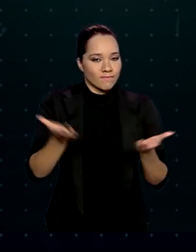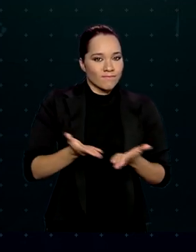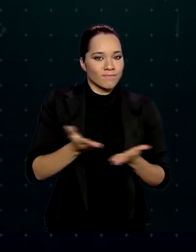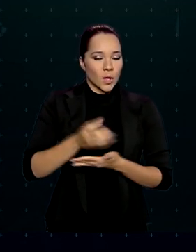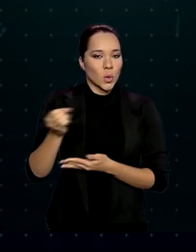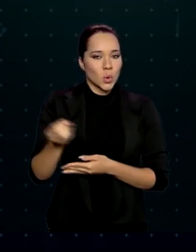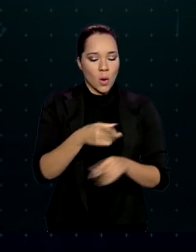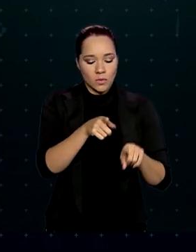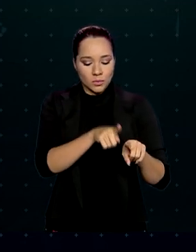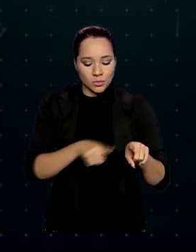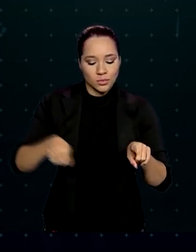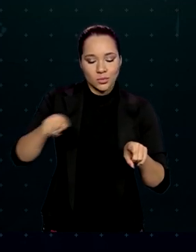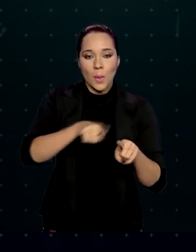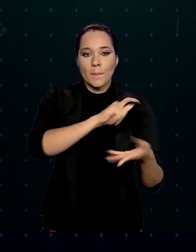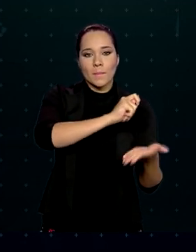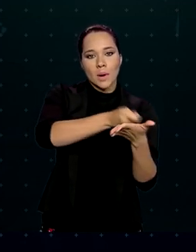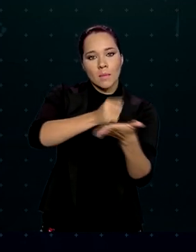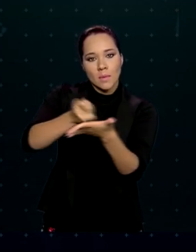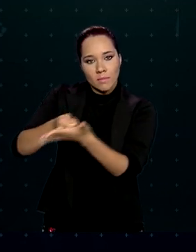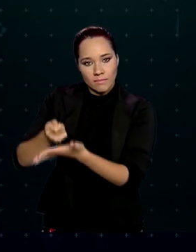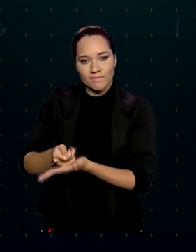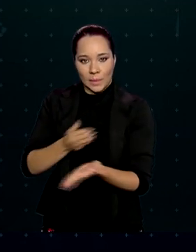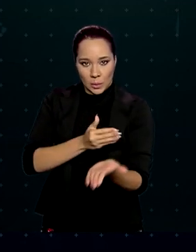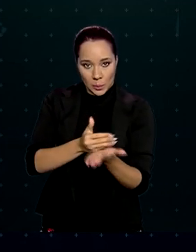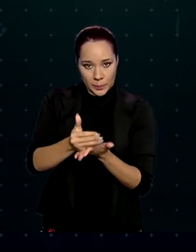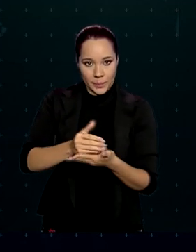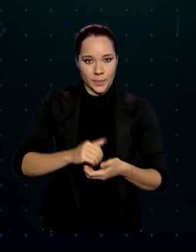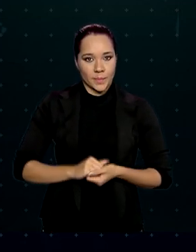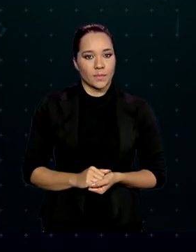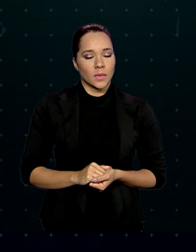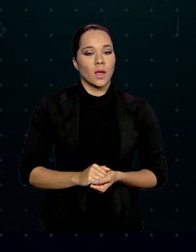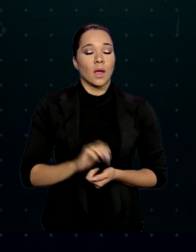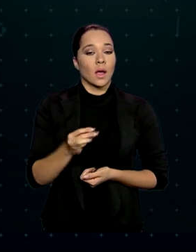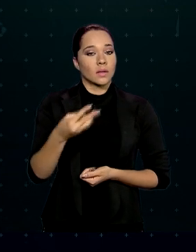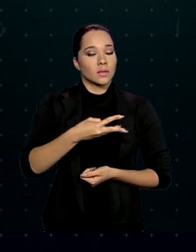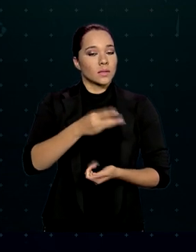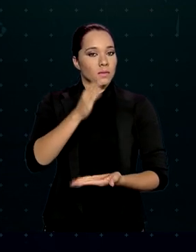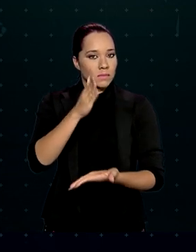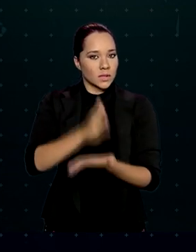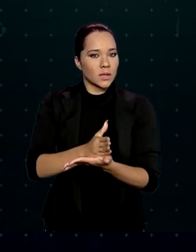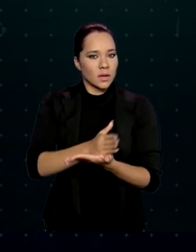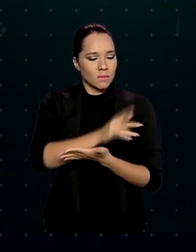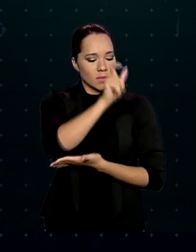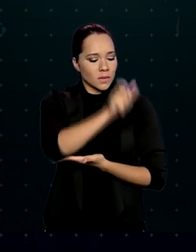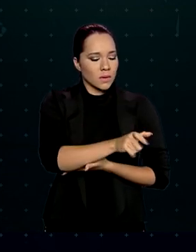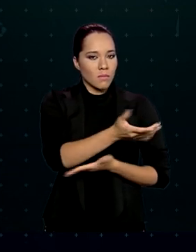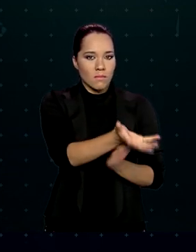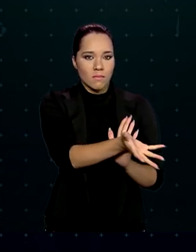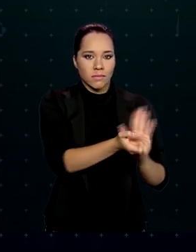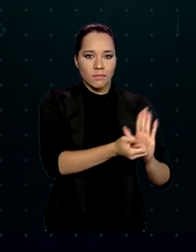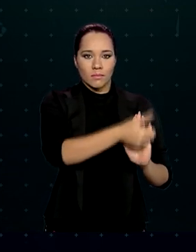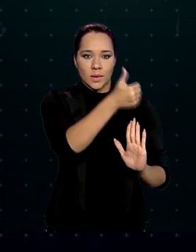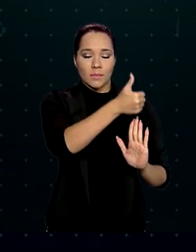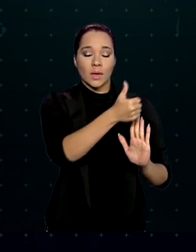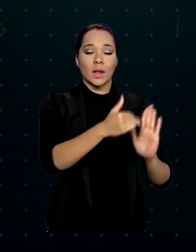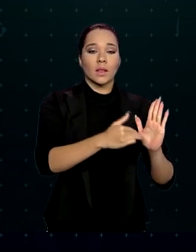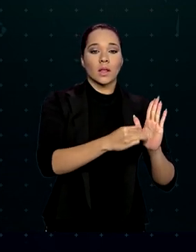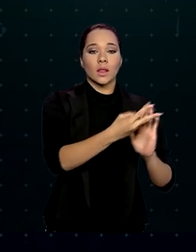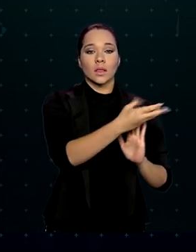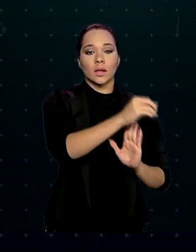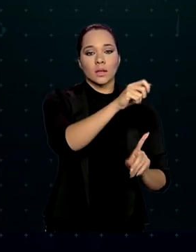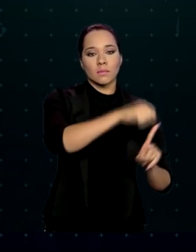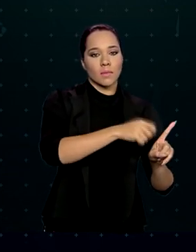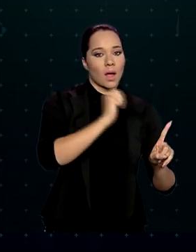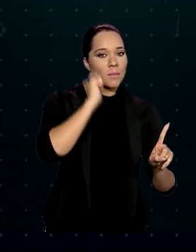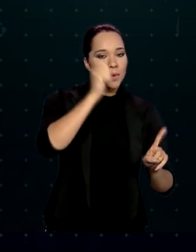novas rodadas de pagamento começam a ser feitas. A terceira parcela para quem recebeu a primeira até 30 de